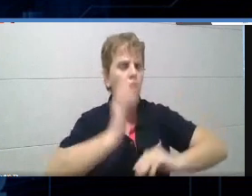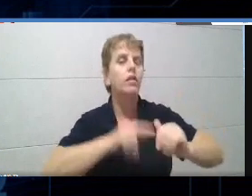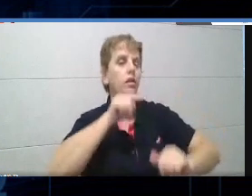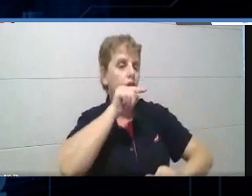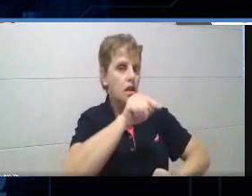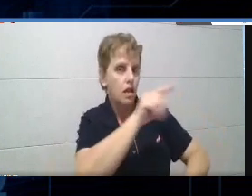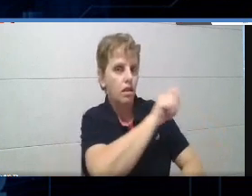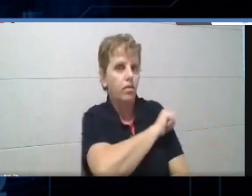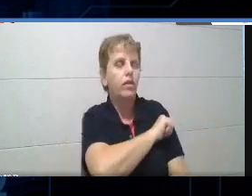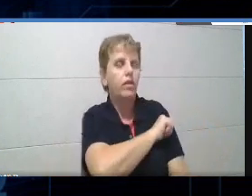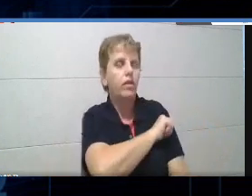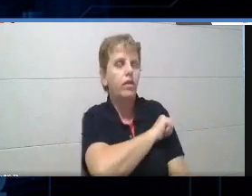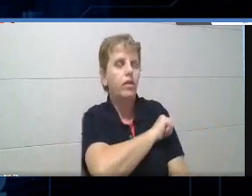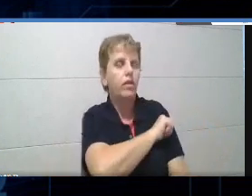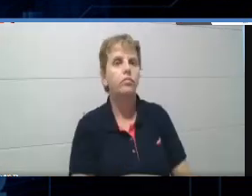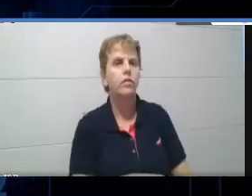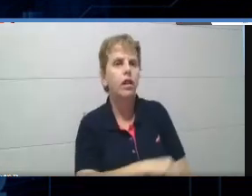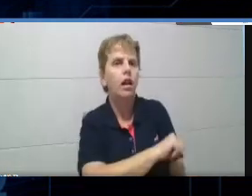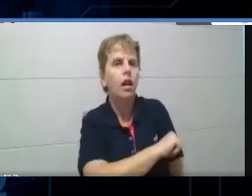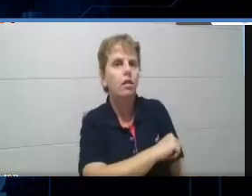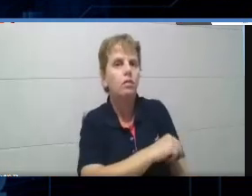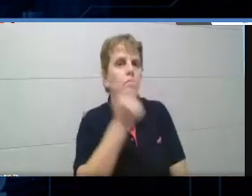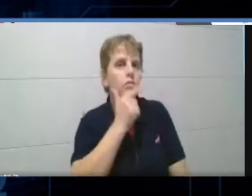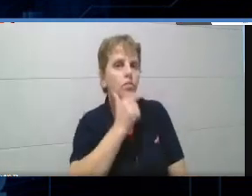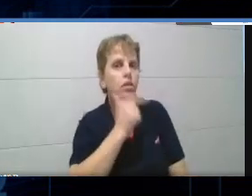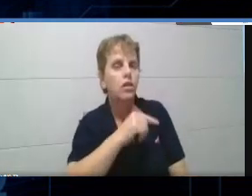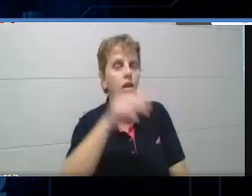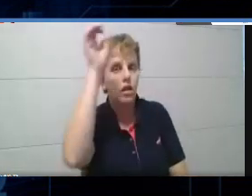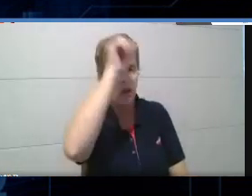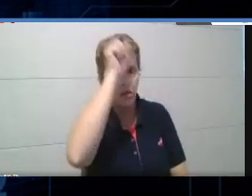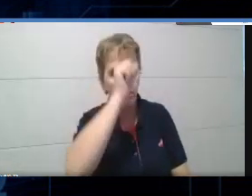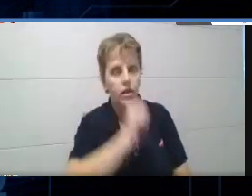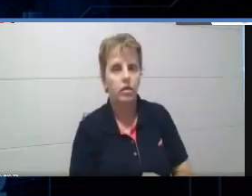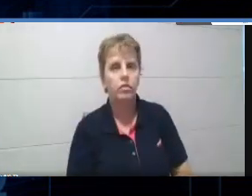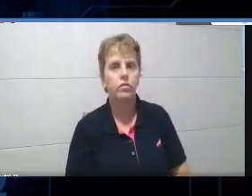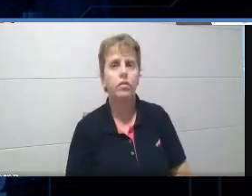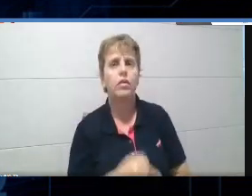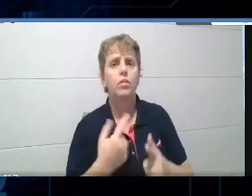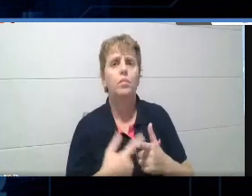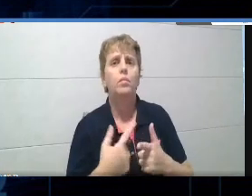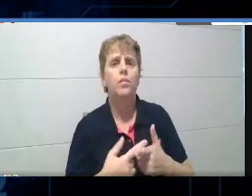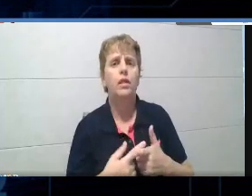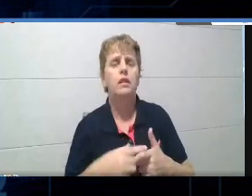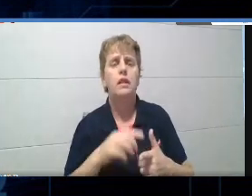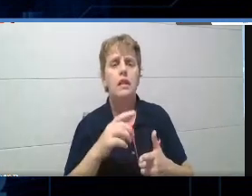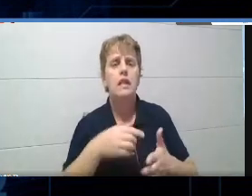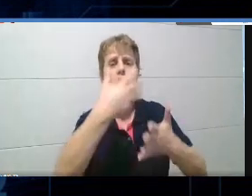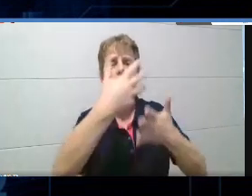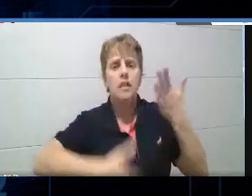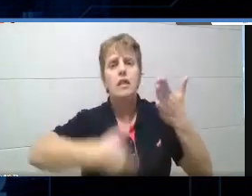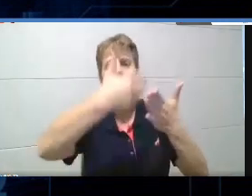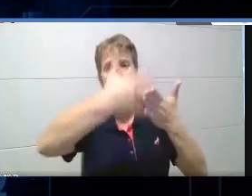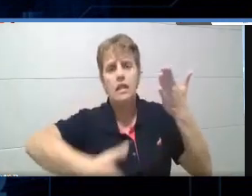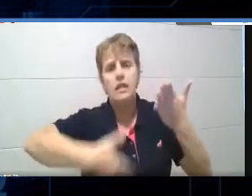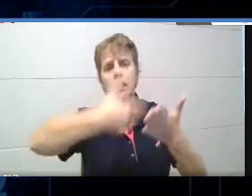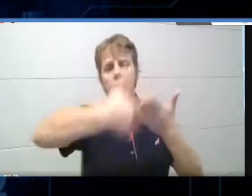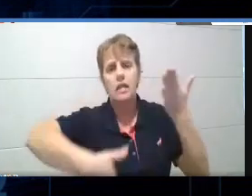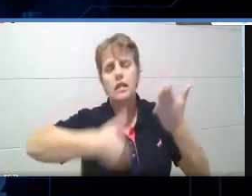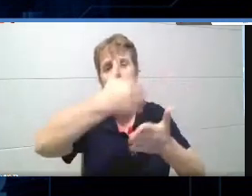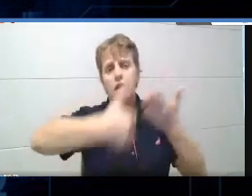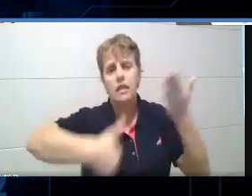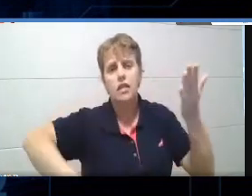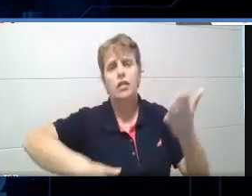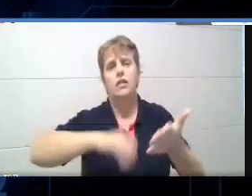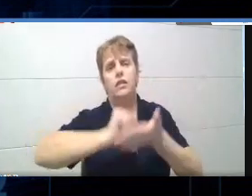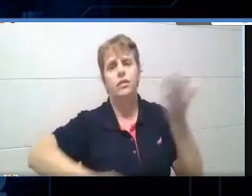isso acaba sendo mais significativo do que colocar a mão na massa de fazer só listas. Gente, não sou contra a lista. Não é isso. Dá pra fazer, coisas que precisam fazer a lista.